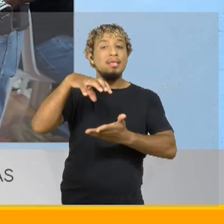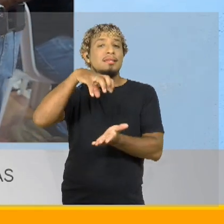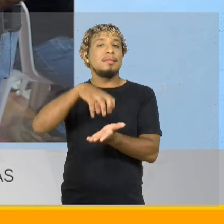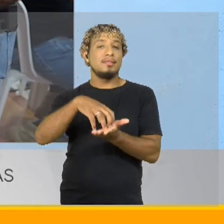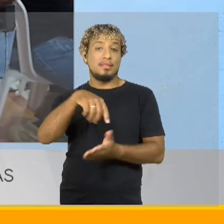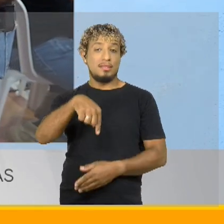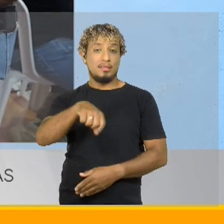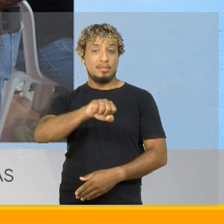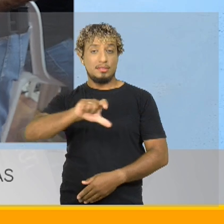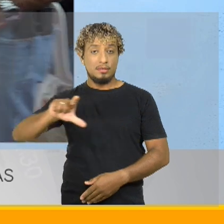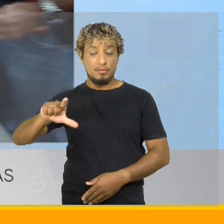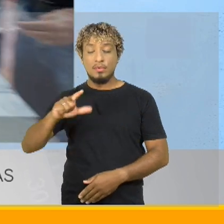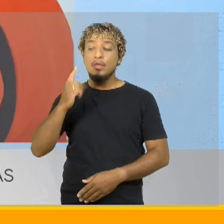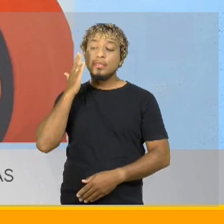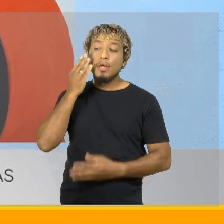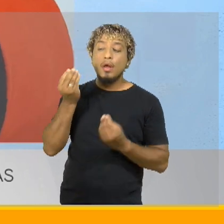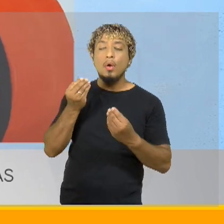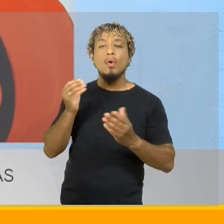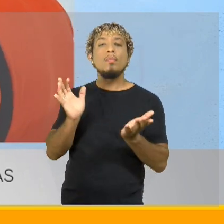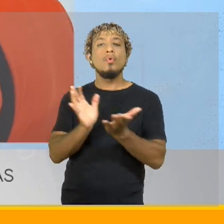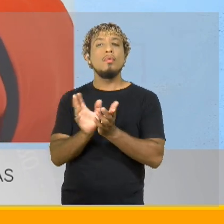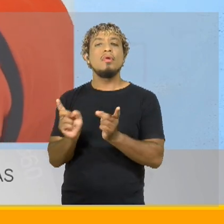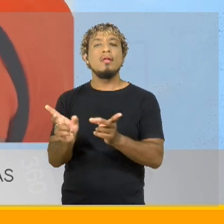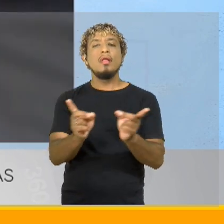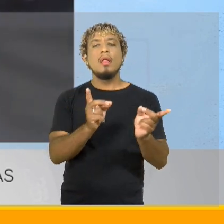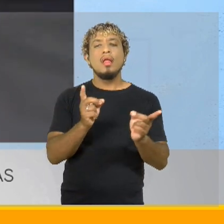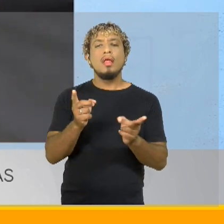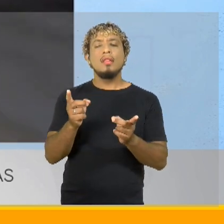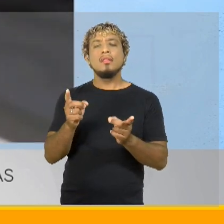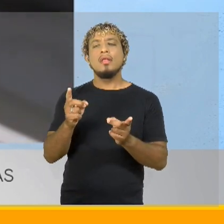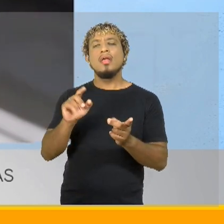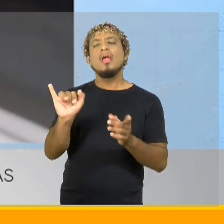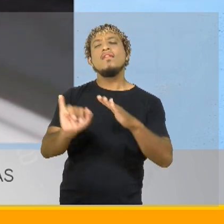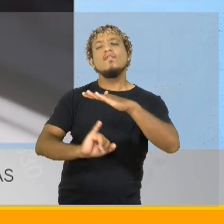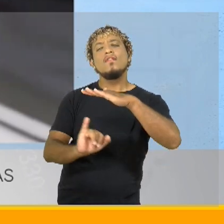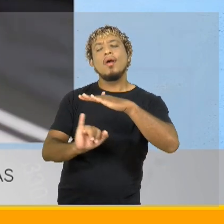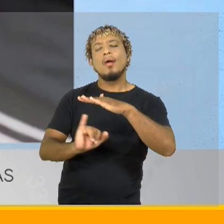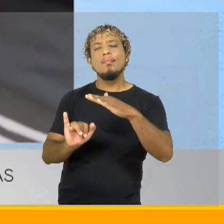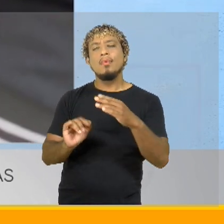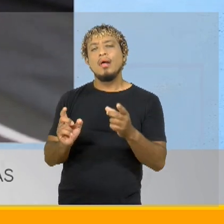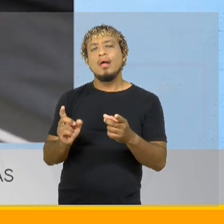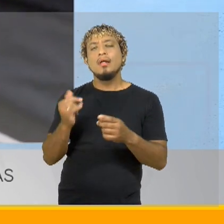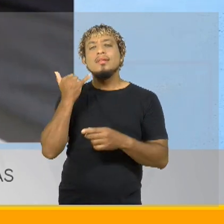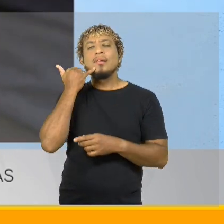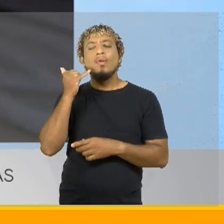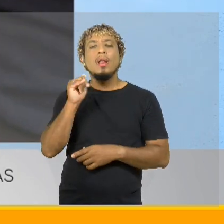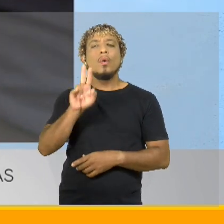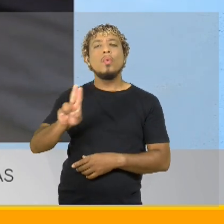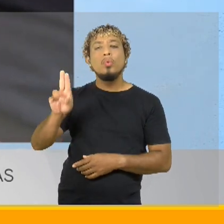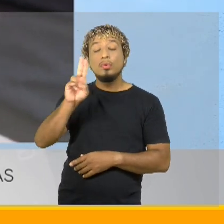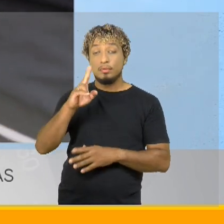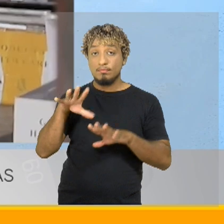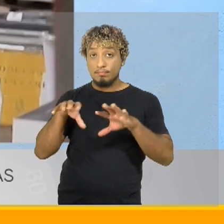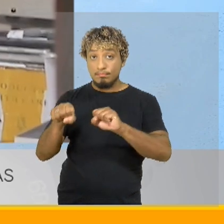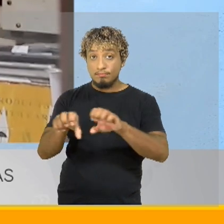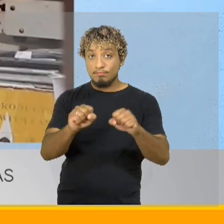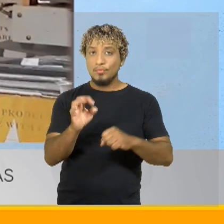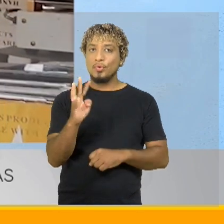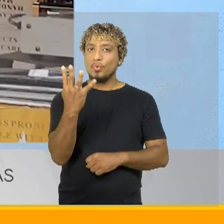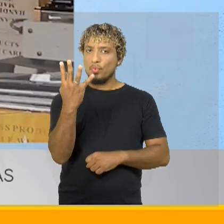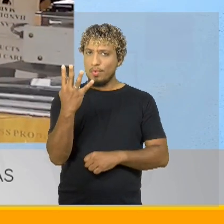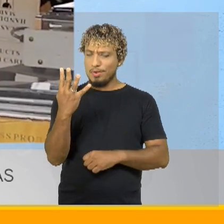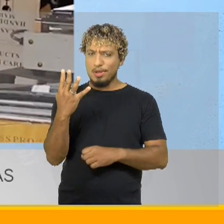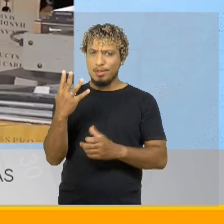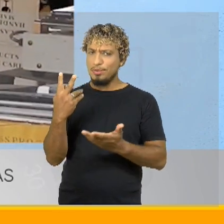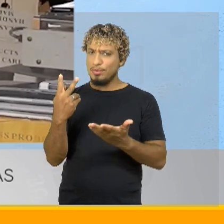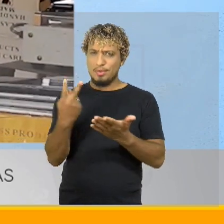alvo da operação foi o comércio informal de celulares seminovos e resultou na apreensão de quatro aparelhos com registros irregulares,